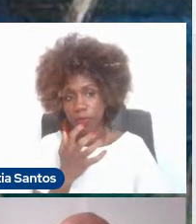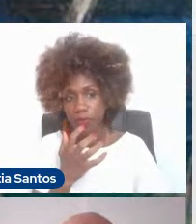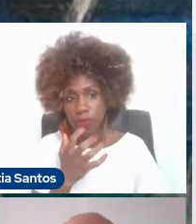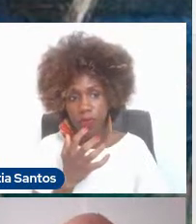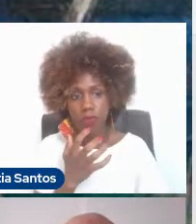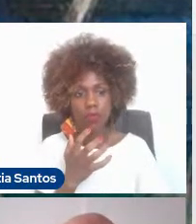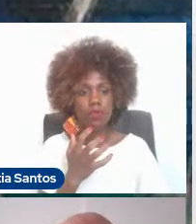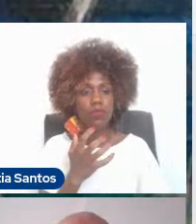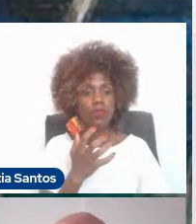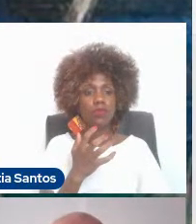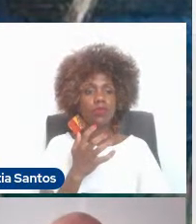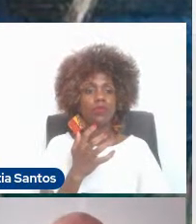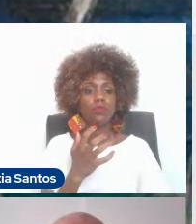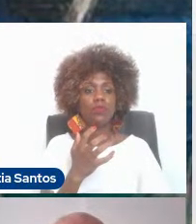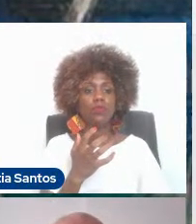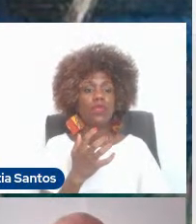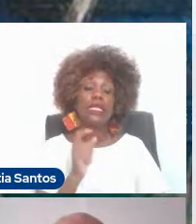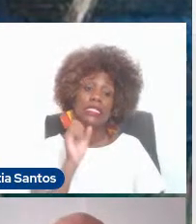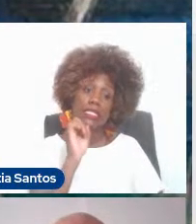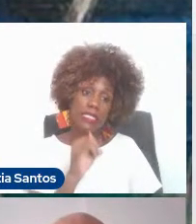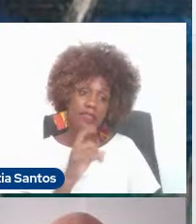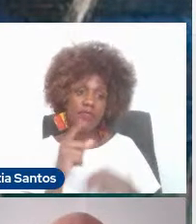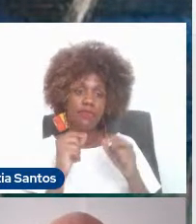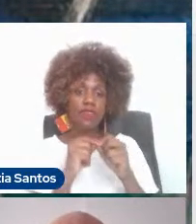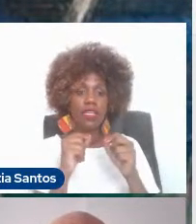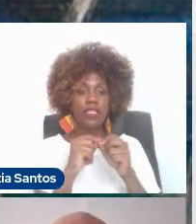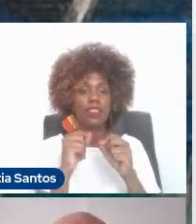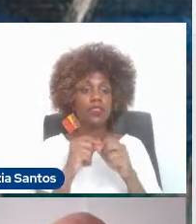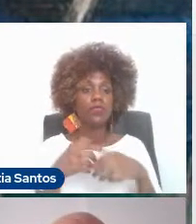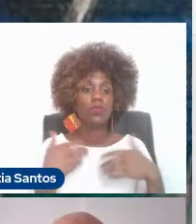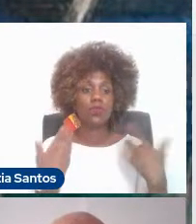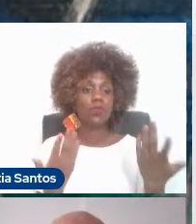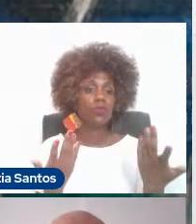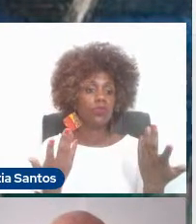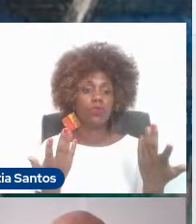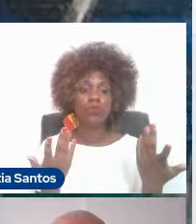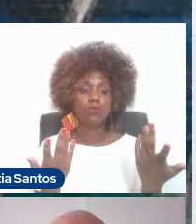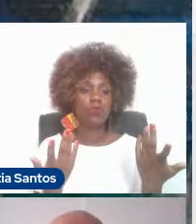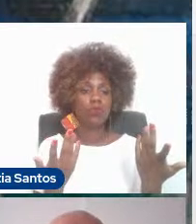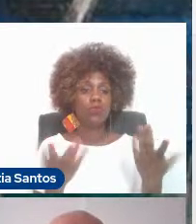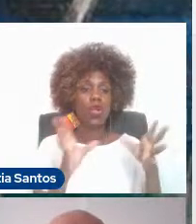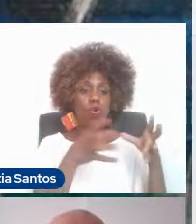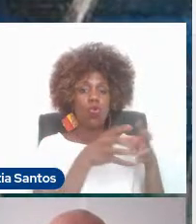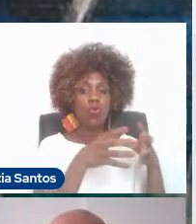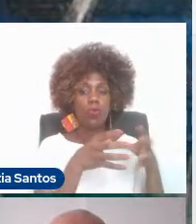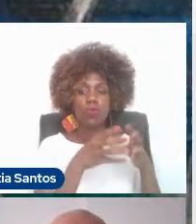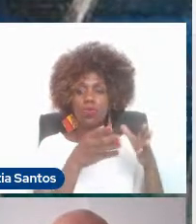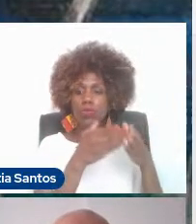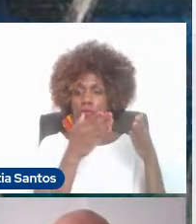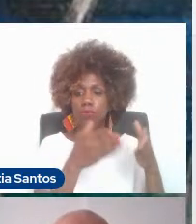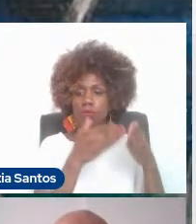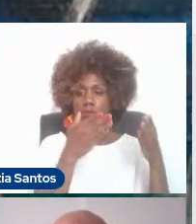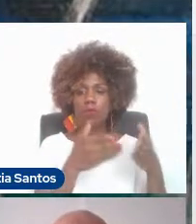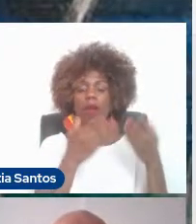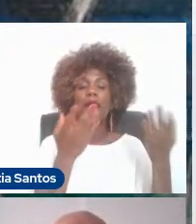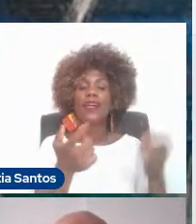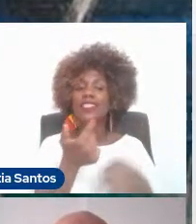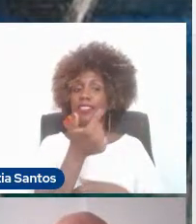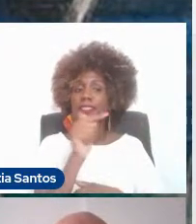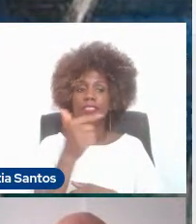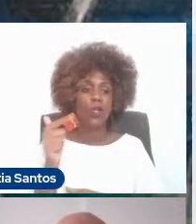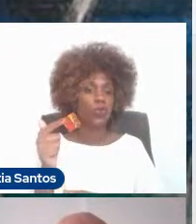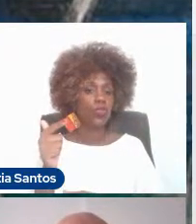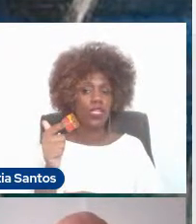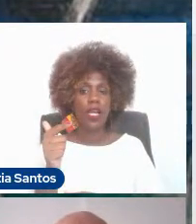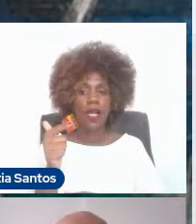Quando isso era feito, era feito por classes inferiores, não era algo considerado